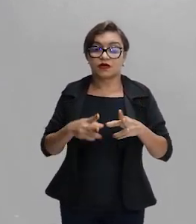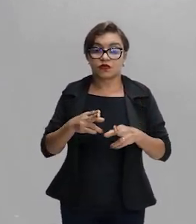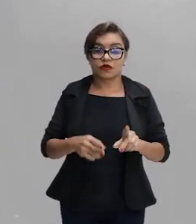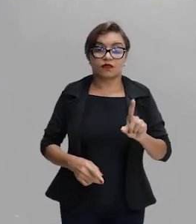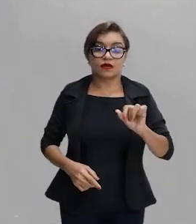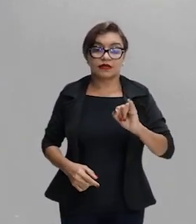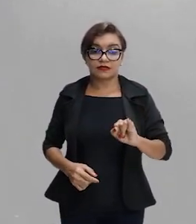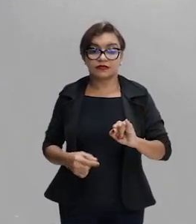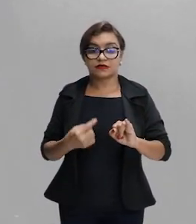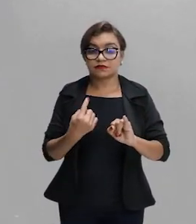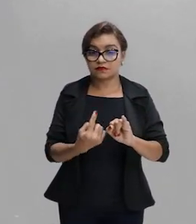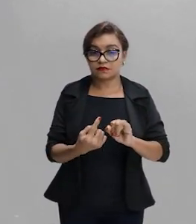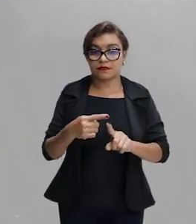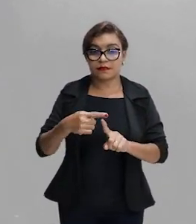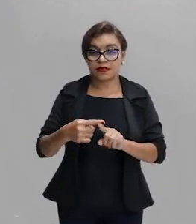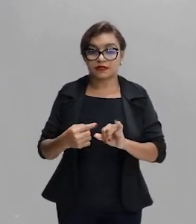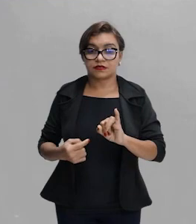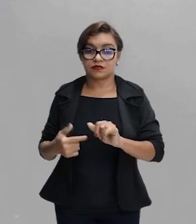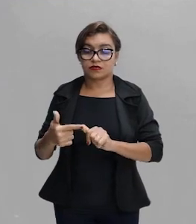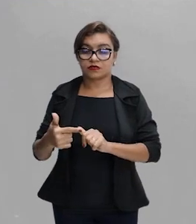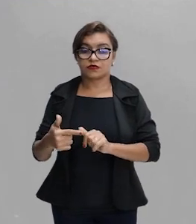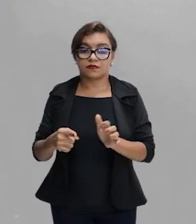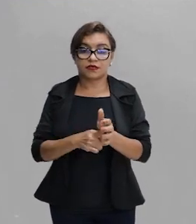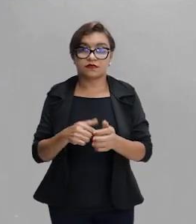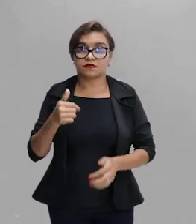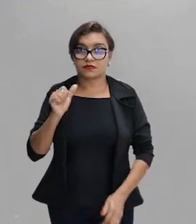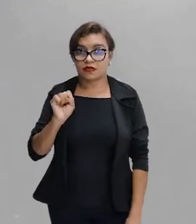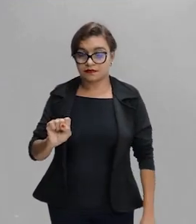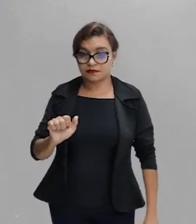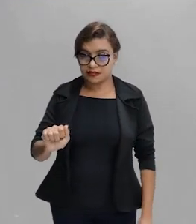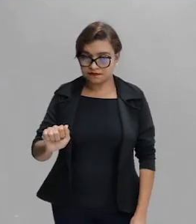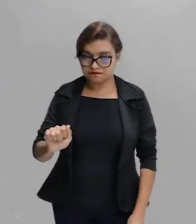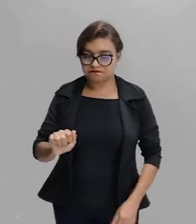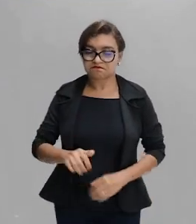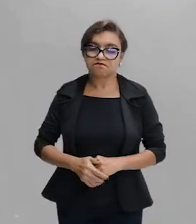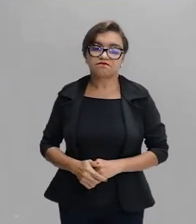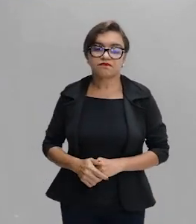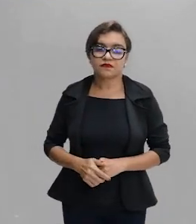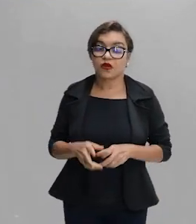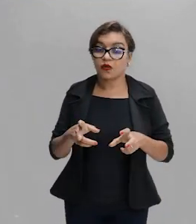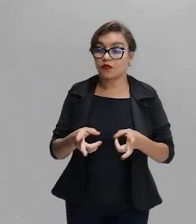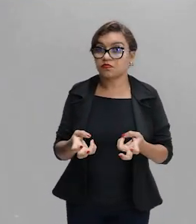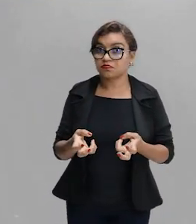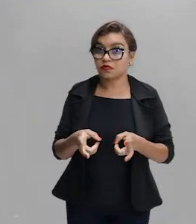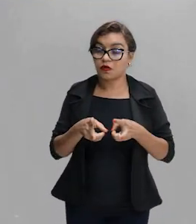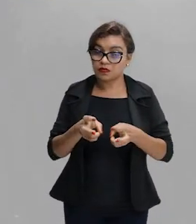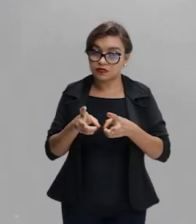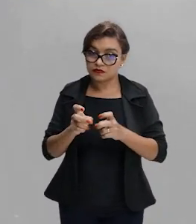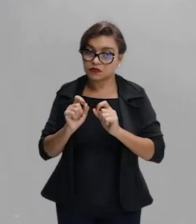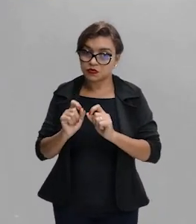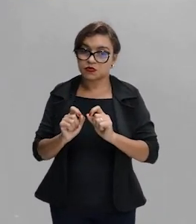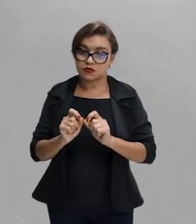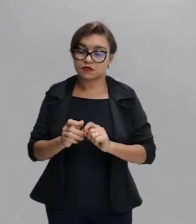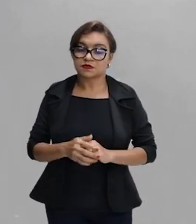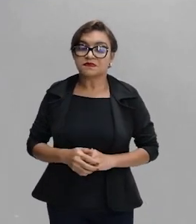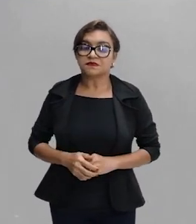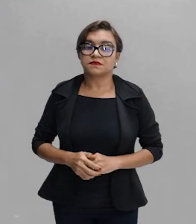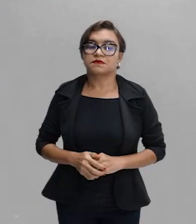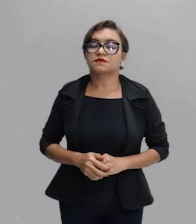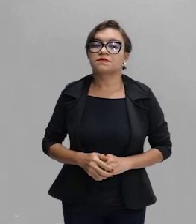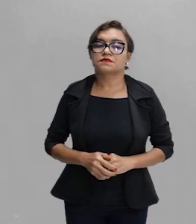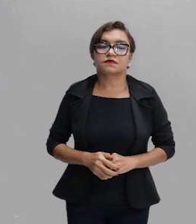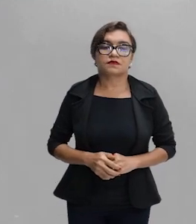menos a Certo? Então, essa observação quanto a questão do prisma Certo?